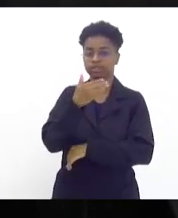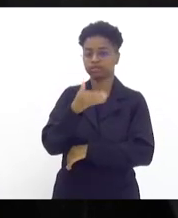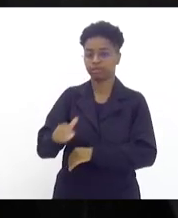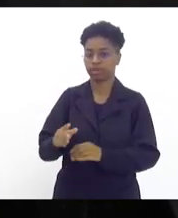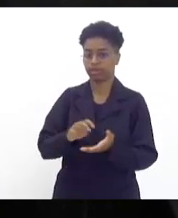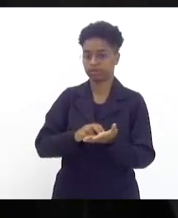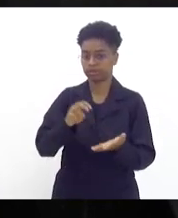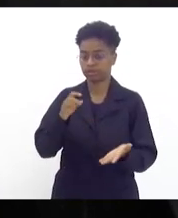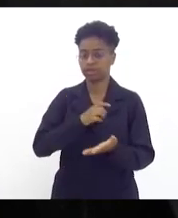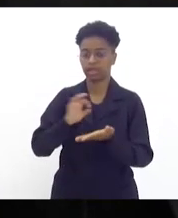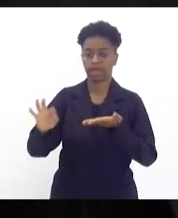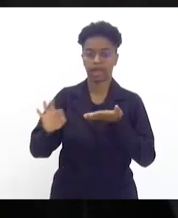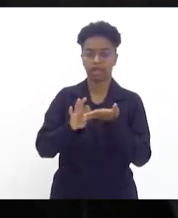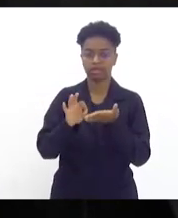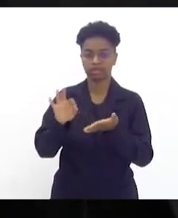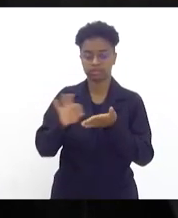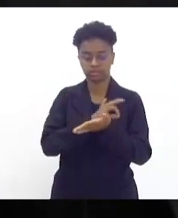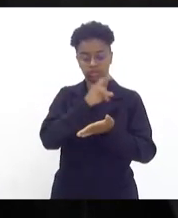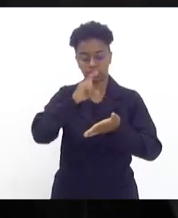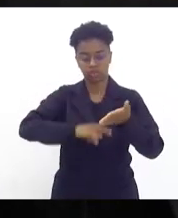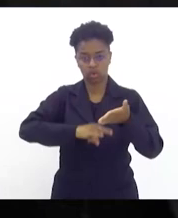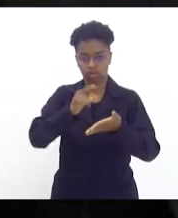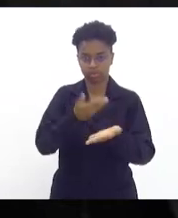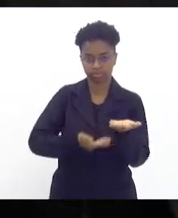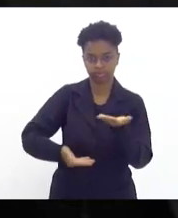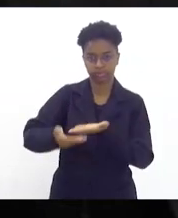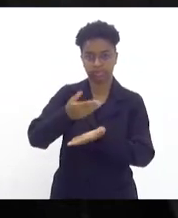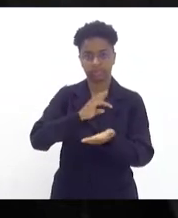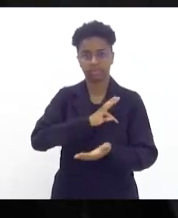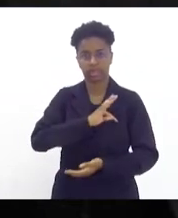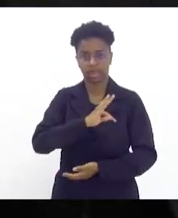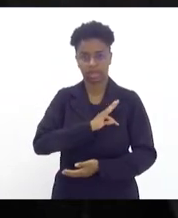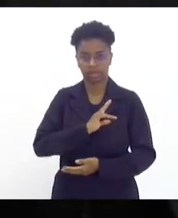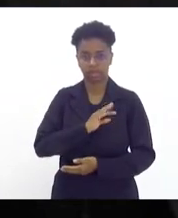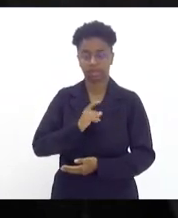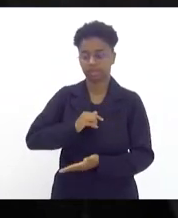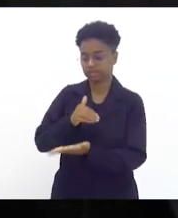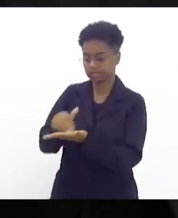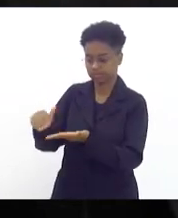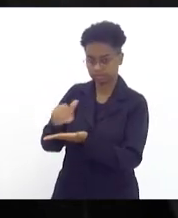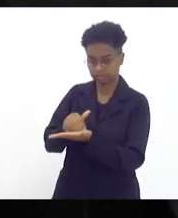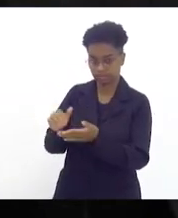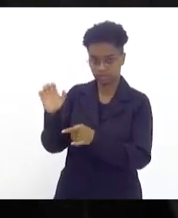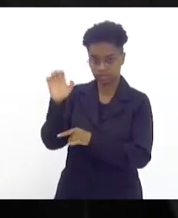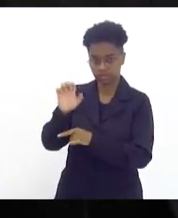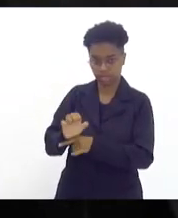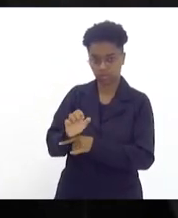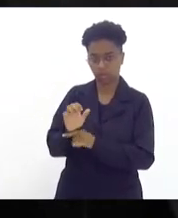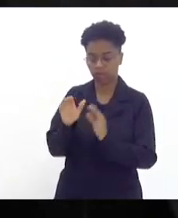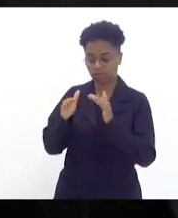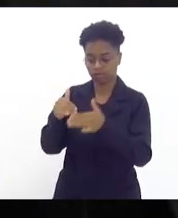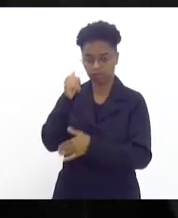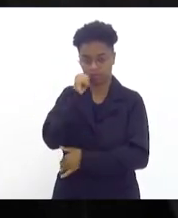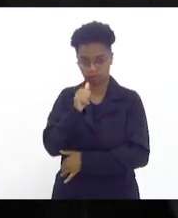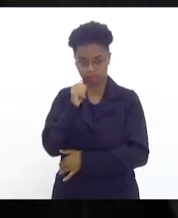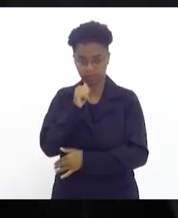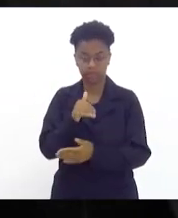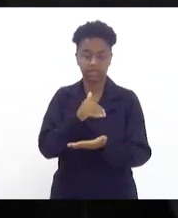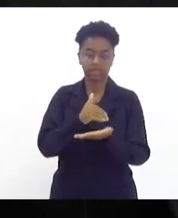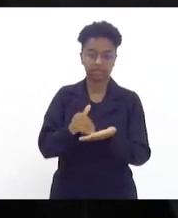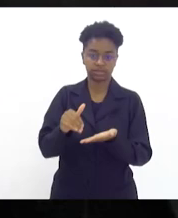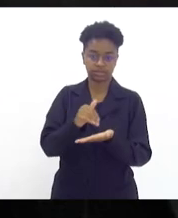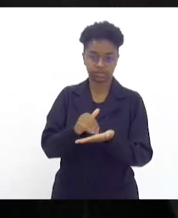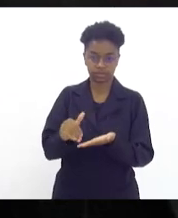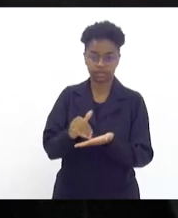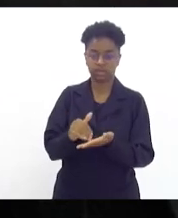assinatura do termo de cooperação técnica entre a Secretaria de Estado da Mulher Secretaria